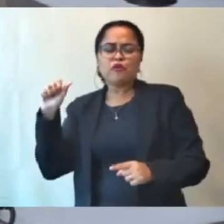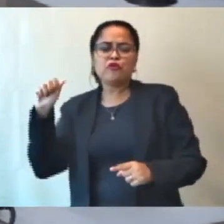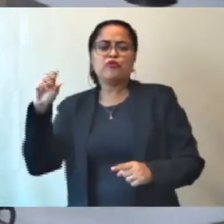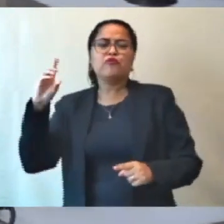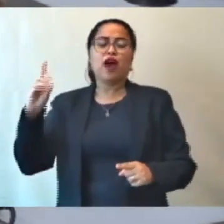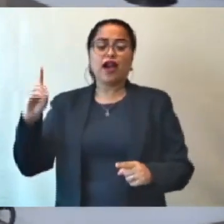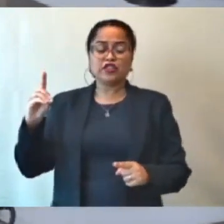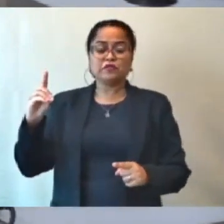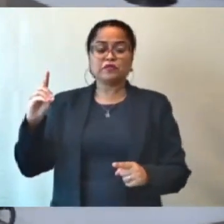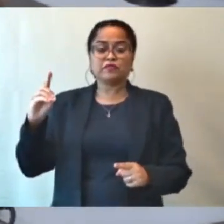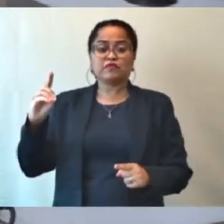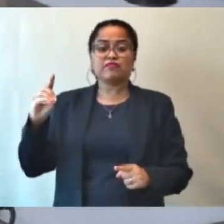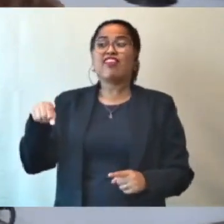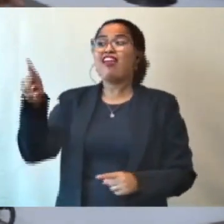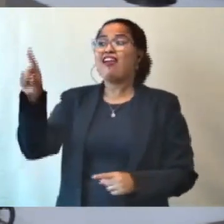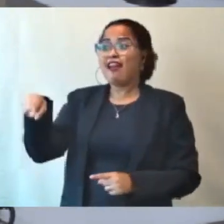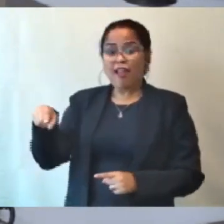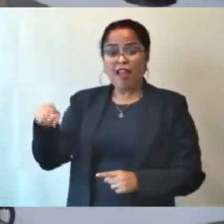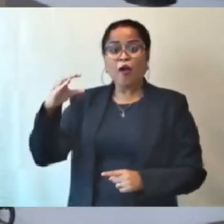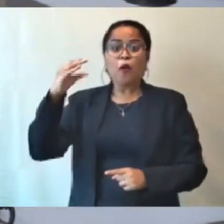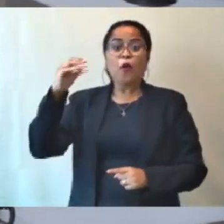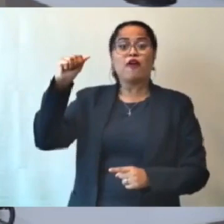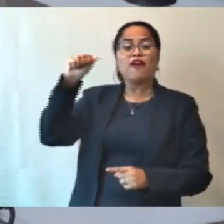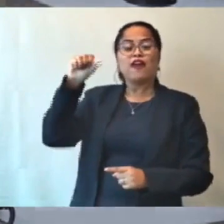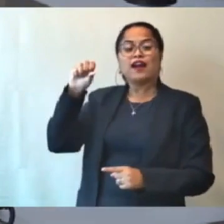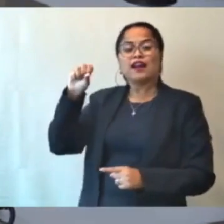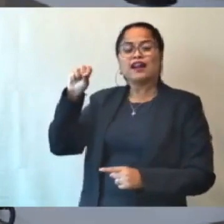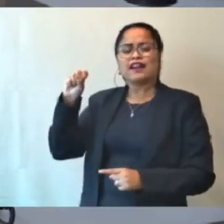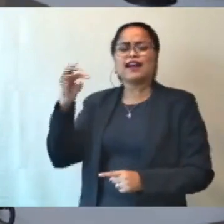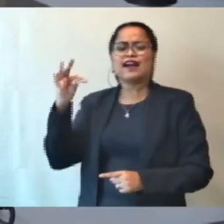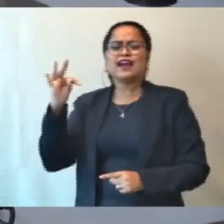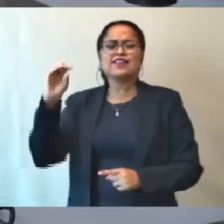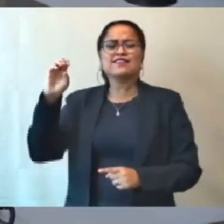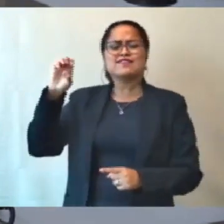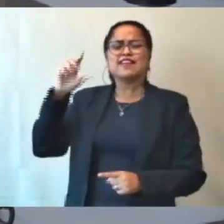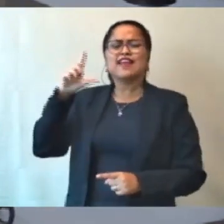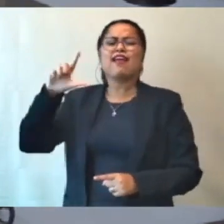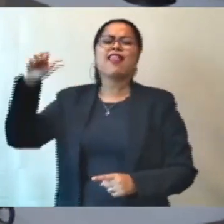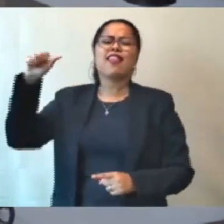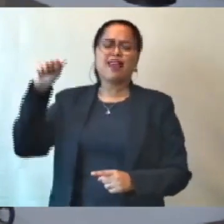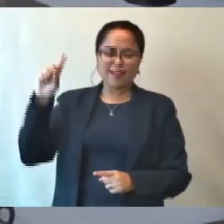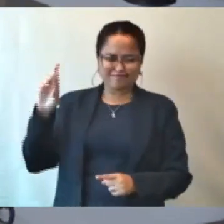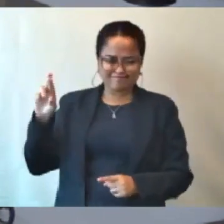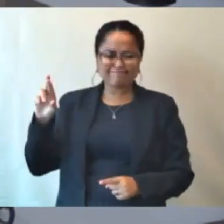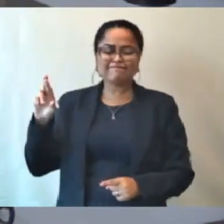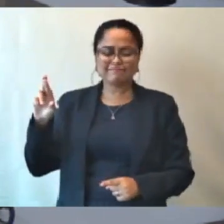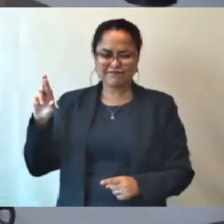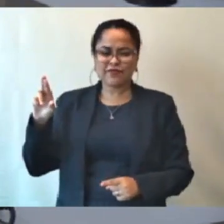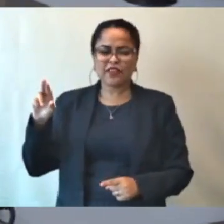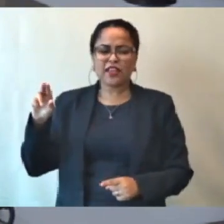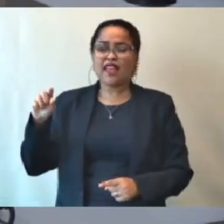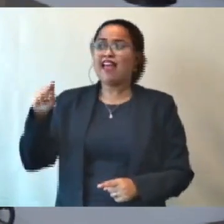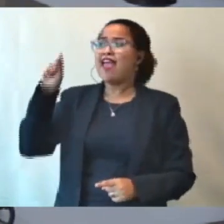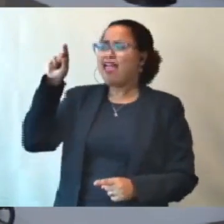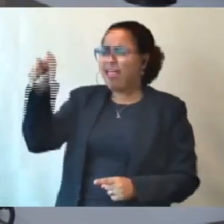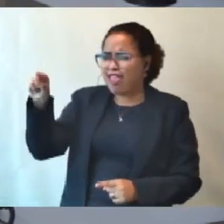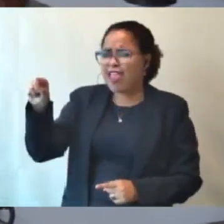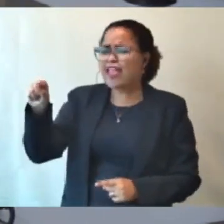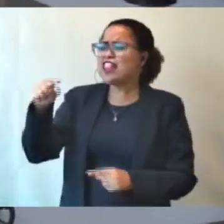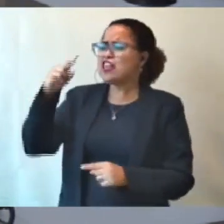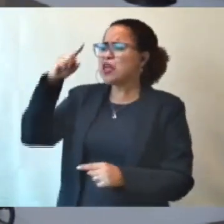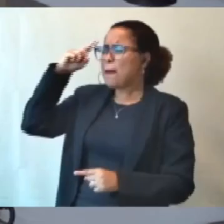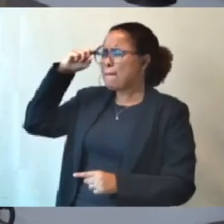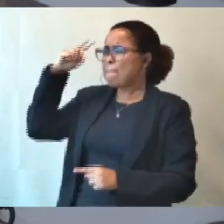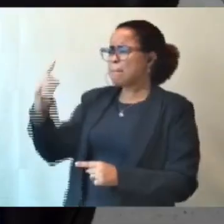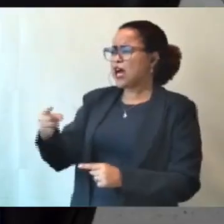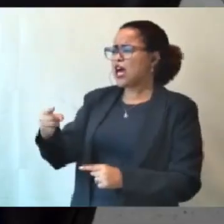ele fala para o prefeito o que tem que ser feito, o que não tem que ser feito, o que não tem que ser feito. Então, eu espero